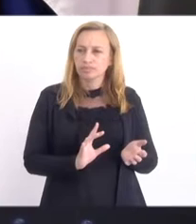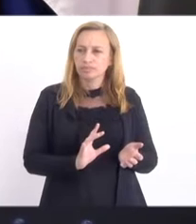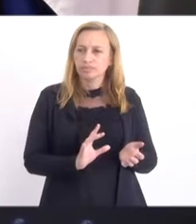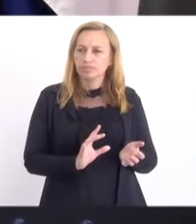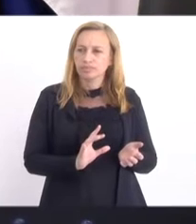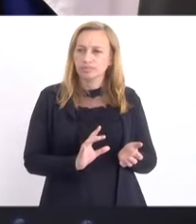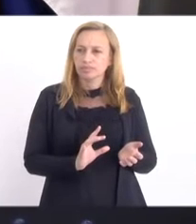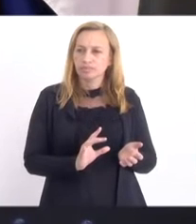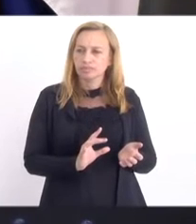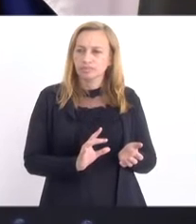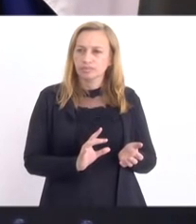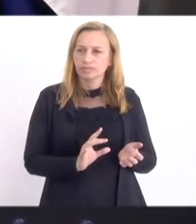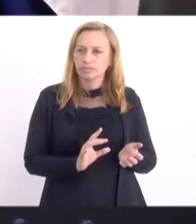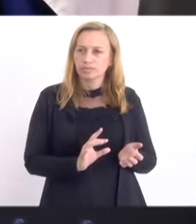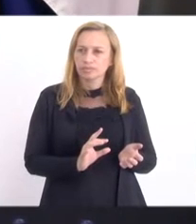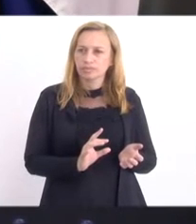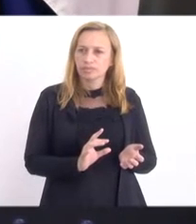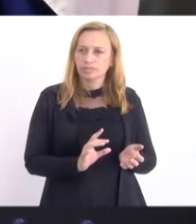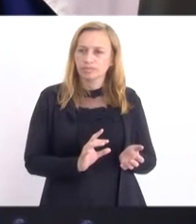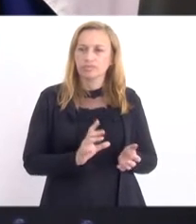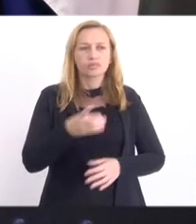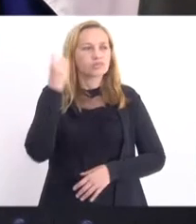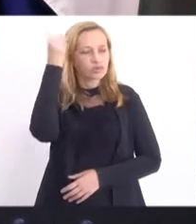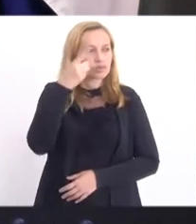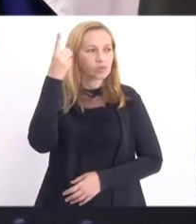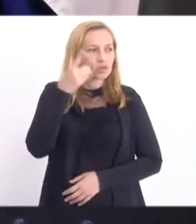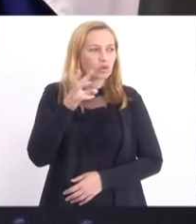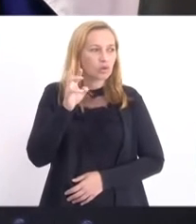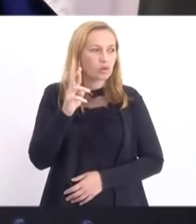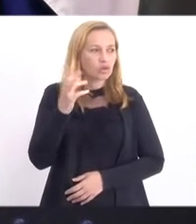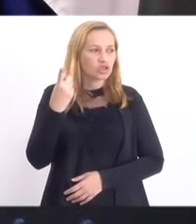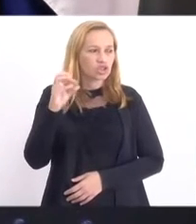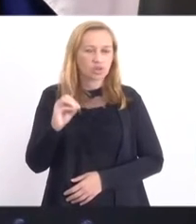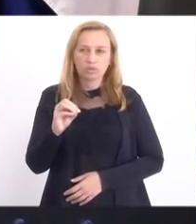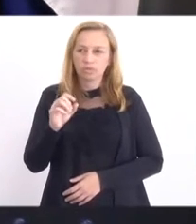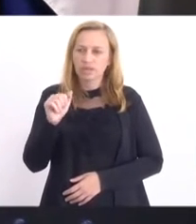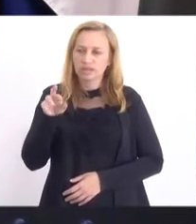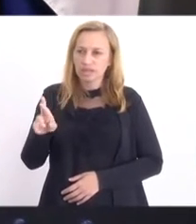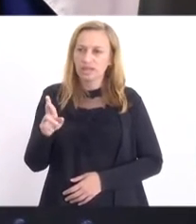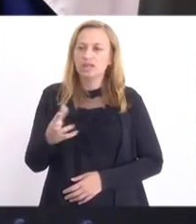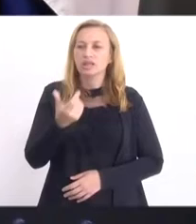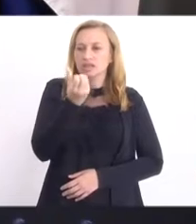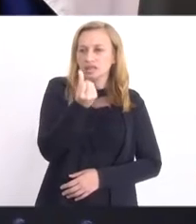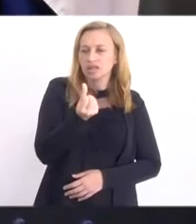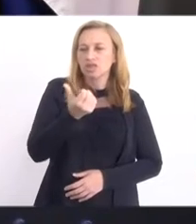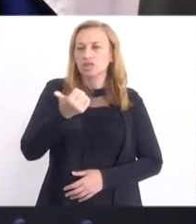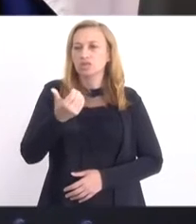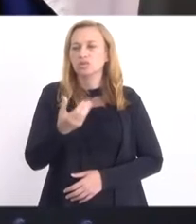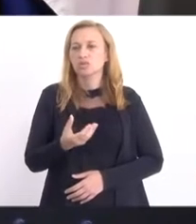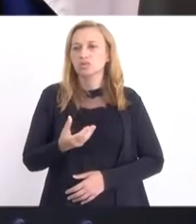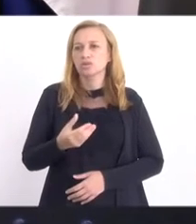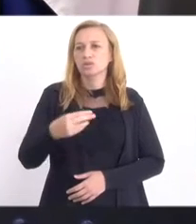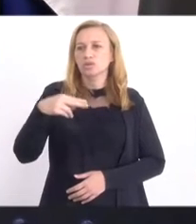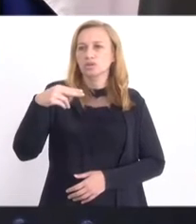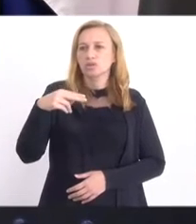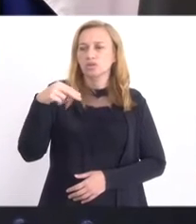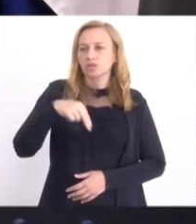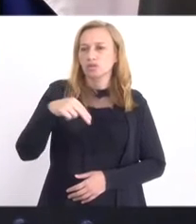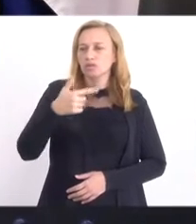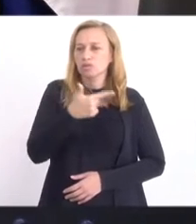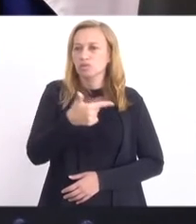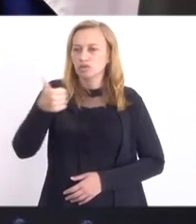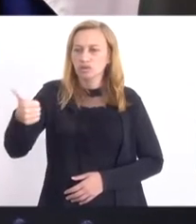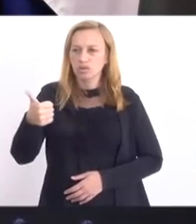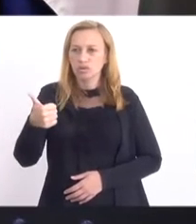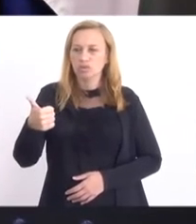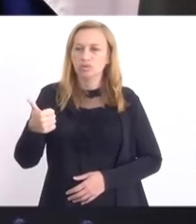O parecer do deputado Rodrigo Bacelar, foi publicado em 6 de 11 de 21, era anexação ao PL 25,